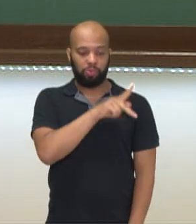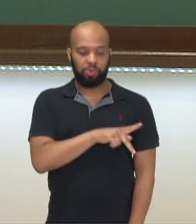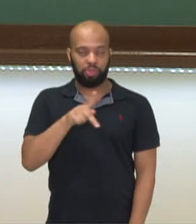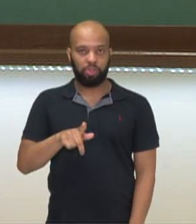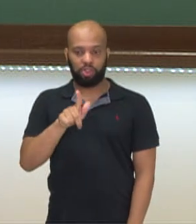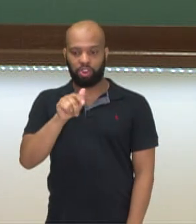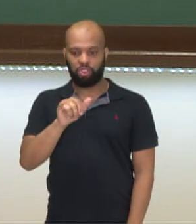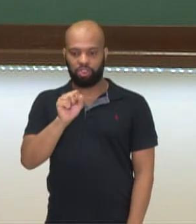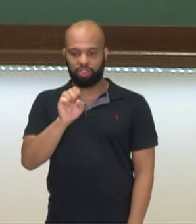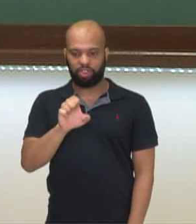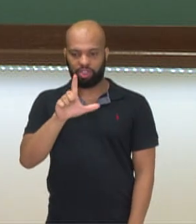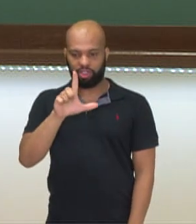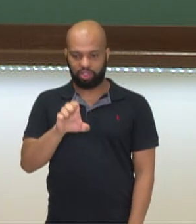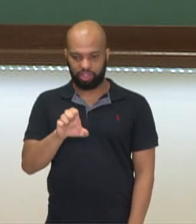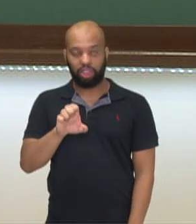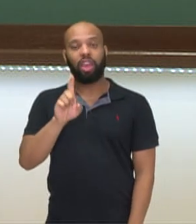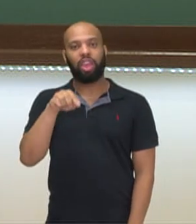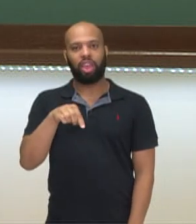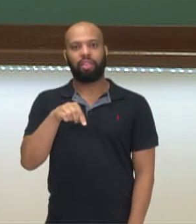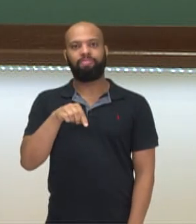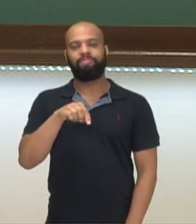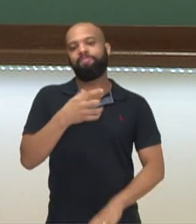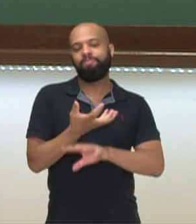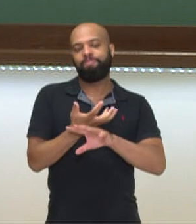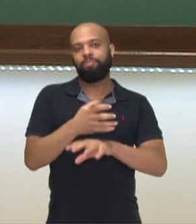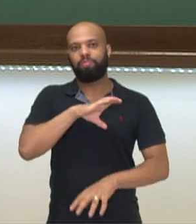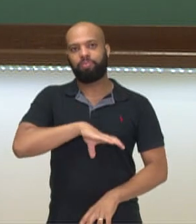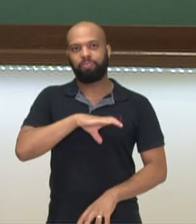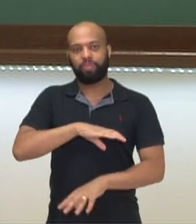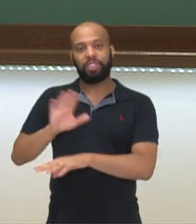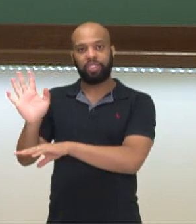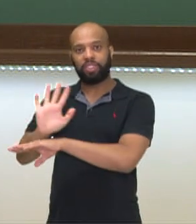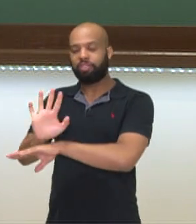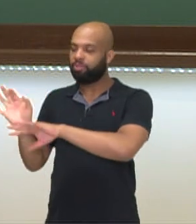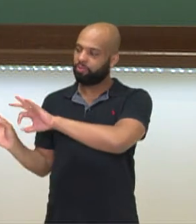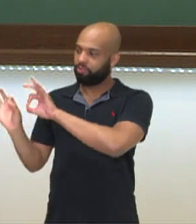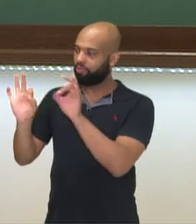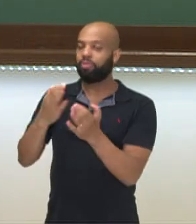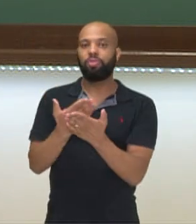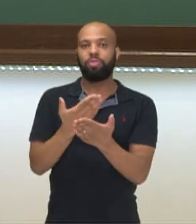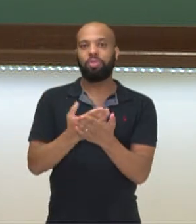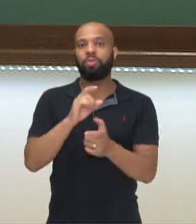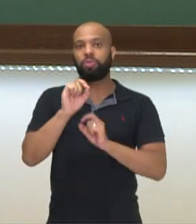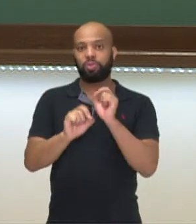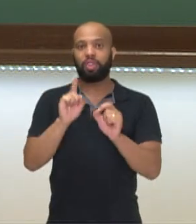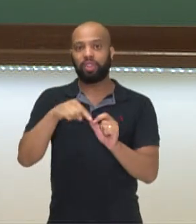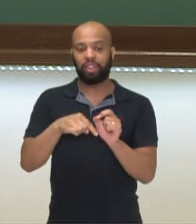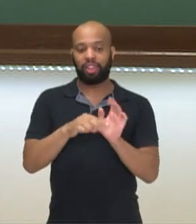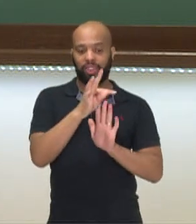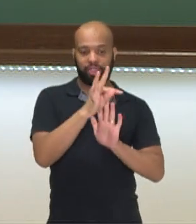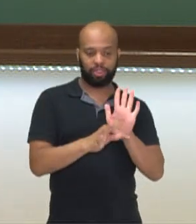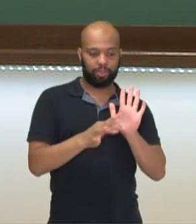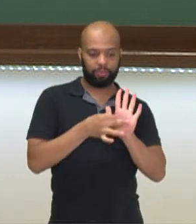professora Gisele, de língua portuguesa, e neste vídeo vamos falar sobre artigo.